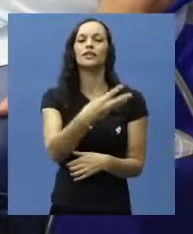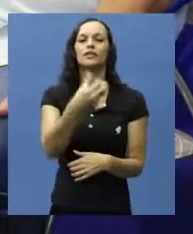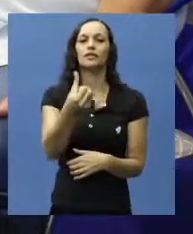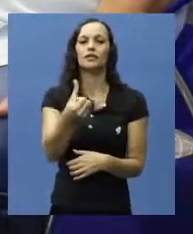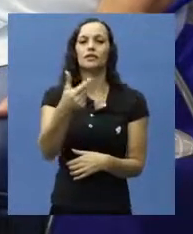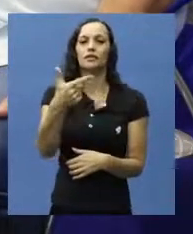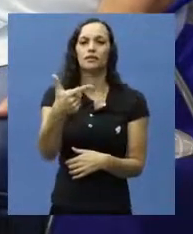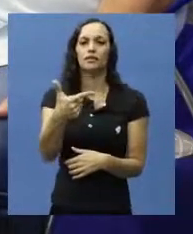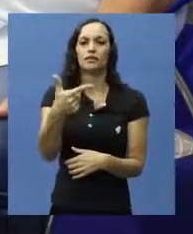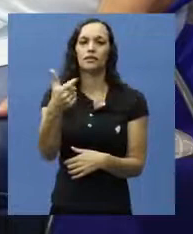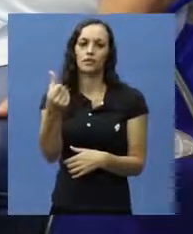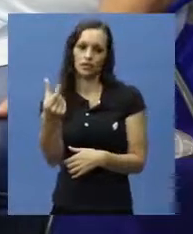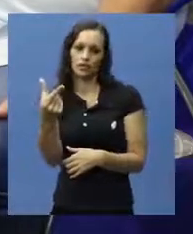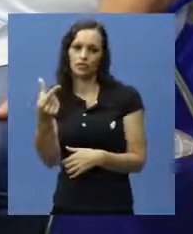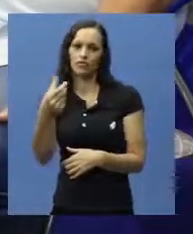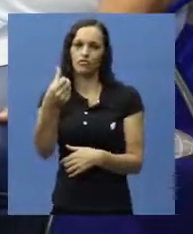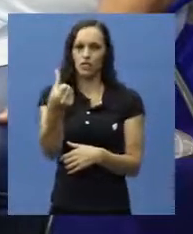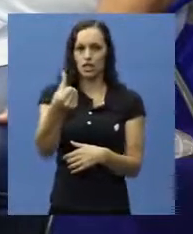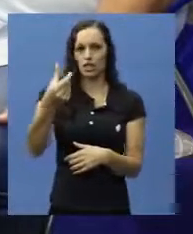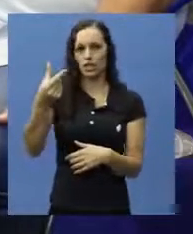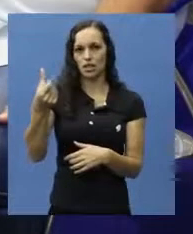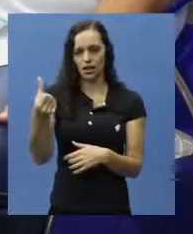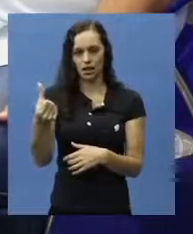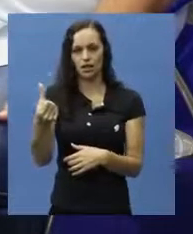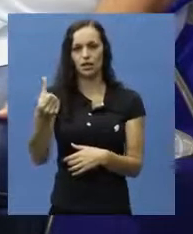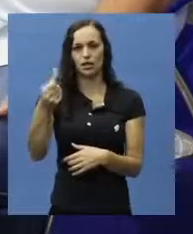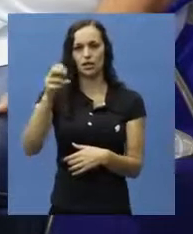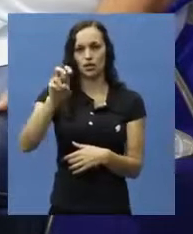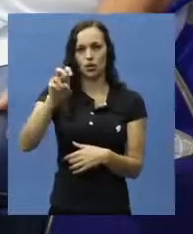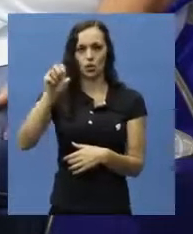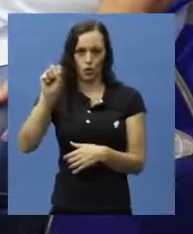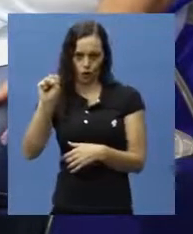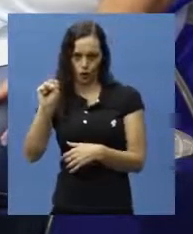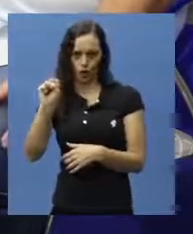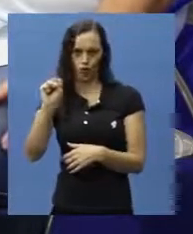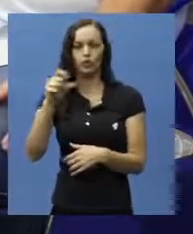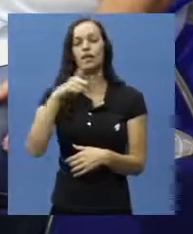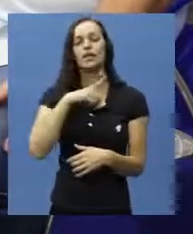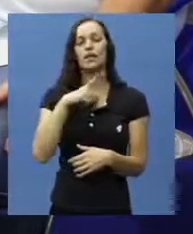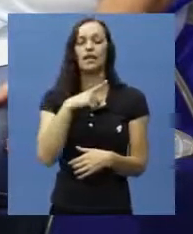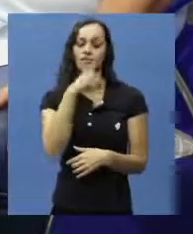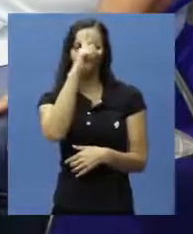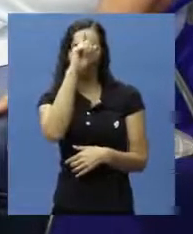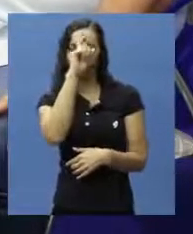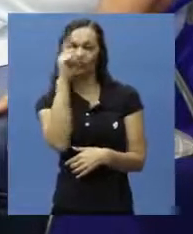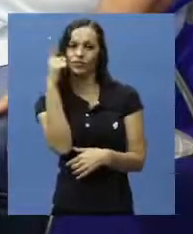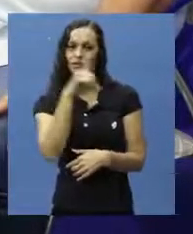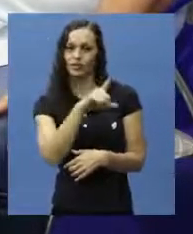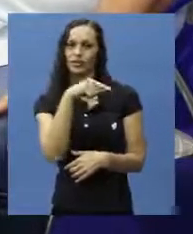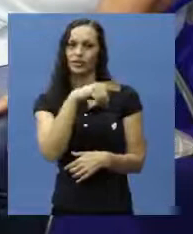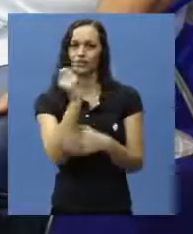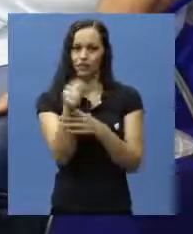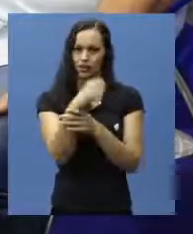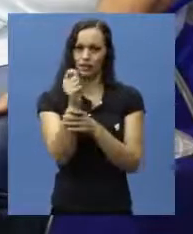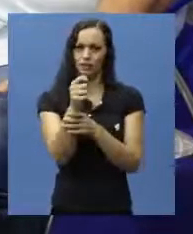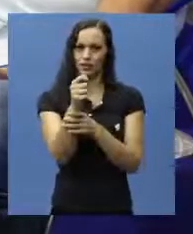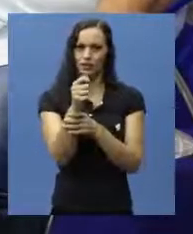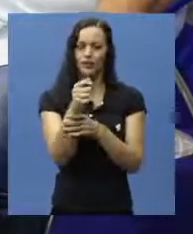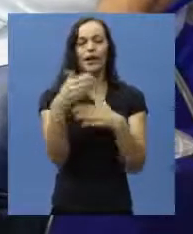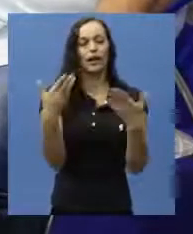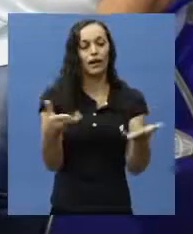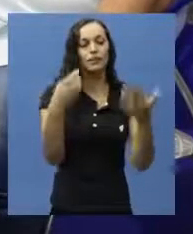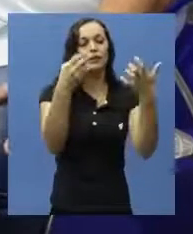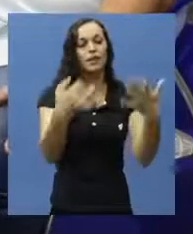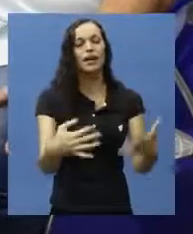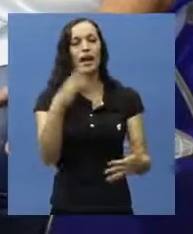-2658 e vocês terão as devidas informações sobre o nosso atendimento na clínica de fisioterapia. Só ressaltando, Janaína, que